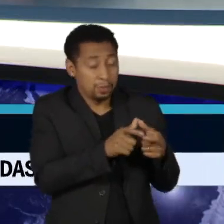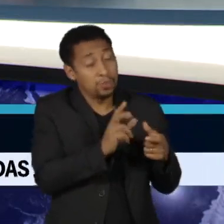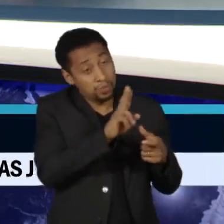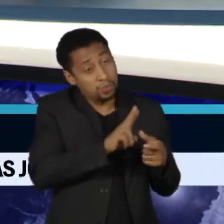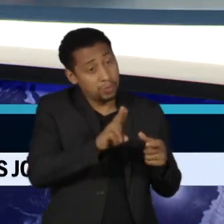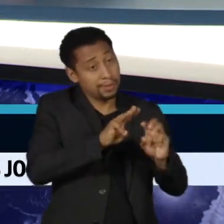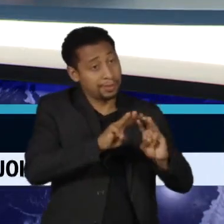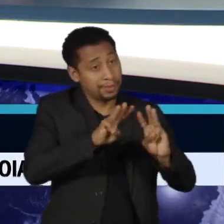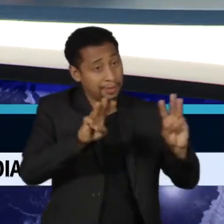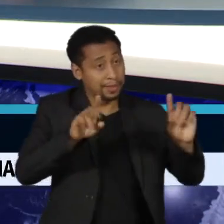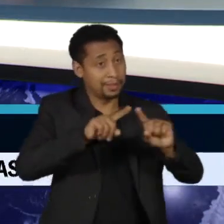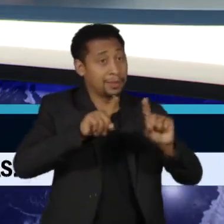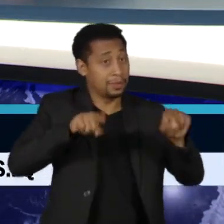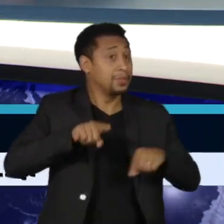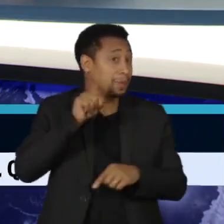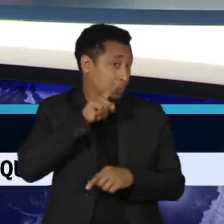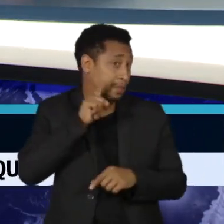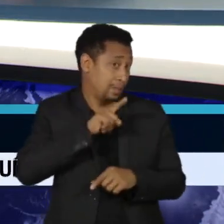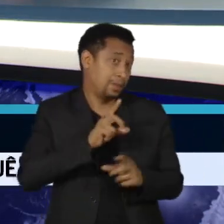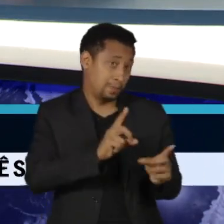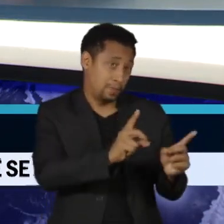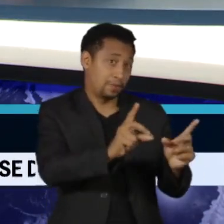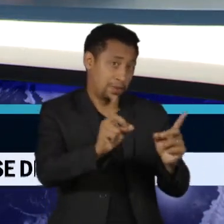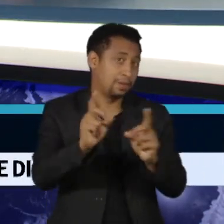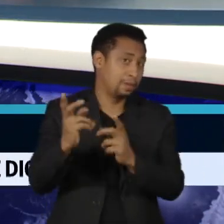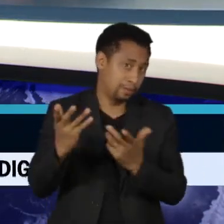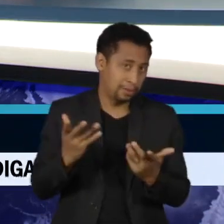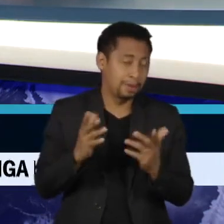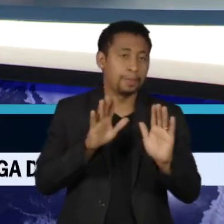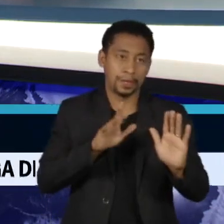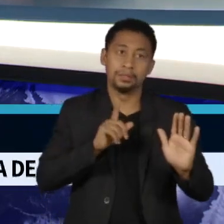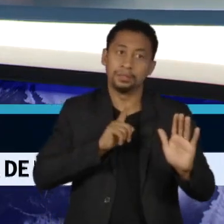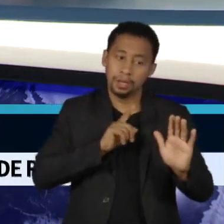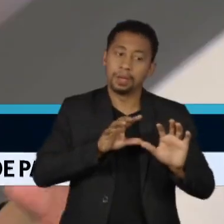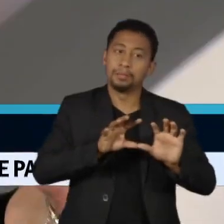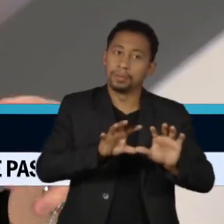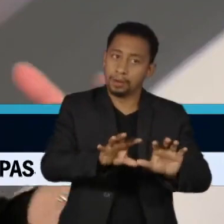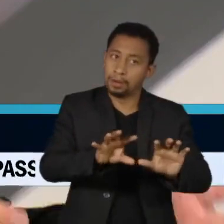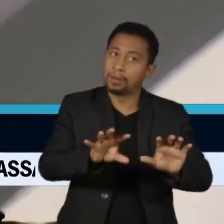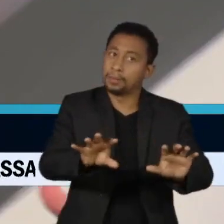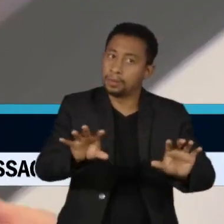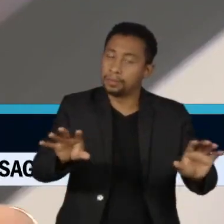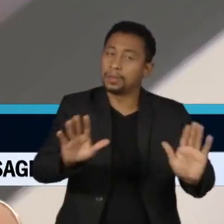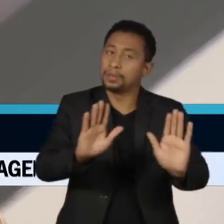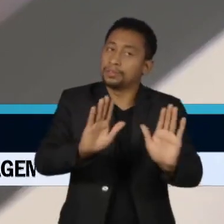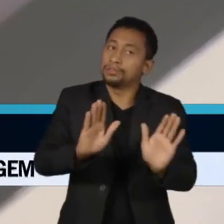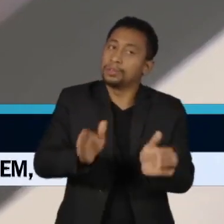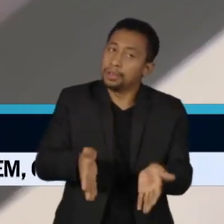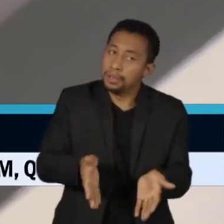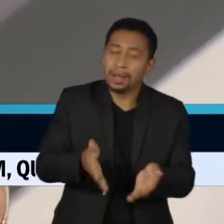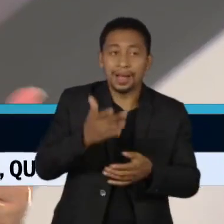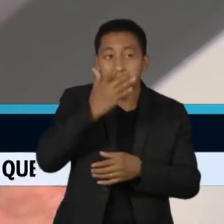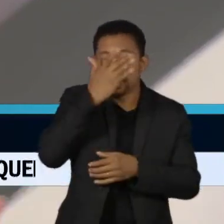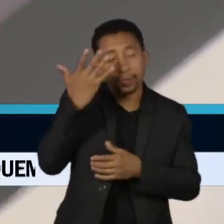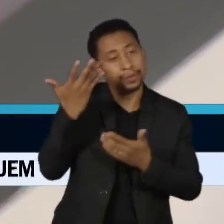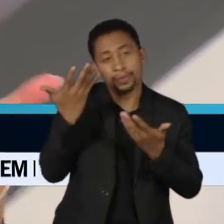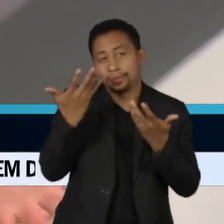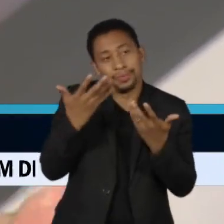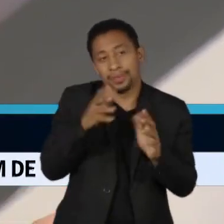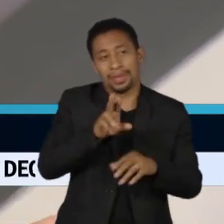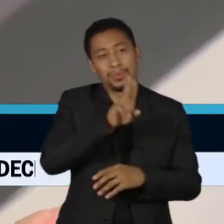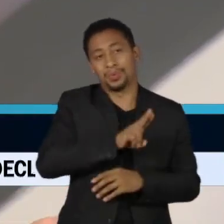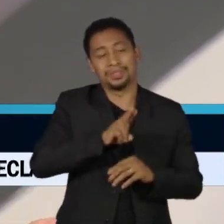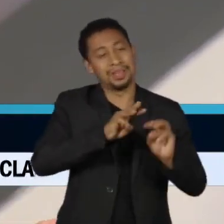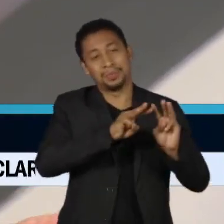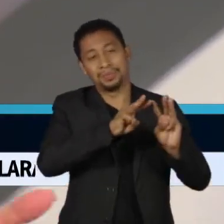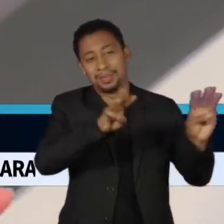sendo impactados, porque existe um impacto indireto já acontecendo, muita gente não querendo colocar mais seu produto ali, muita gente não